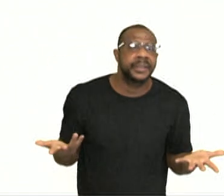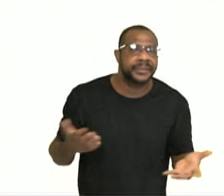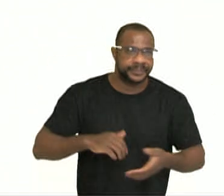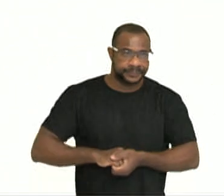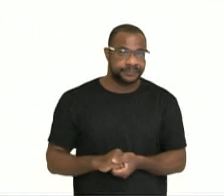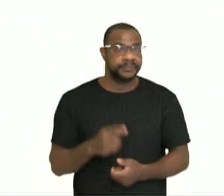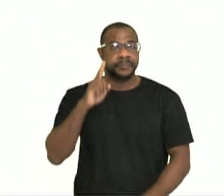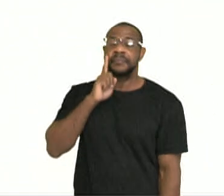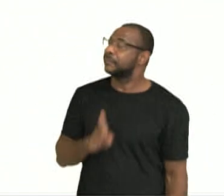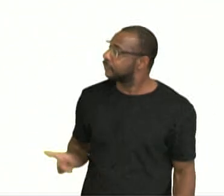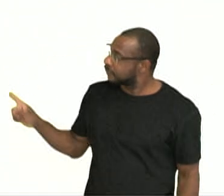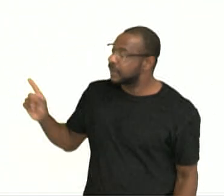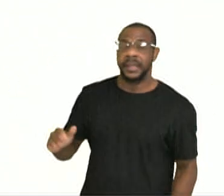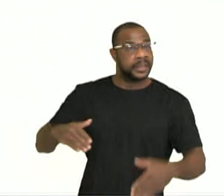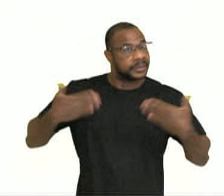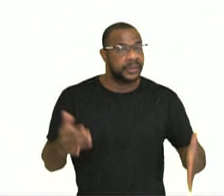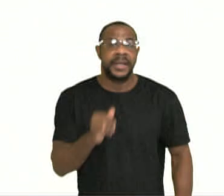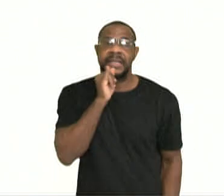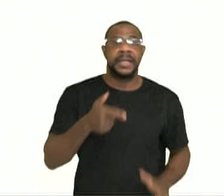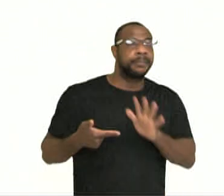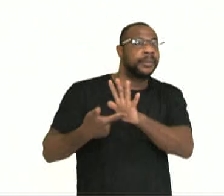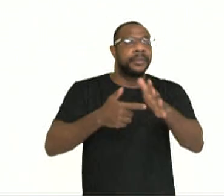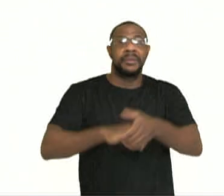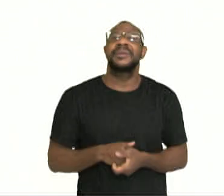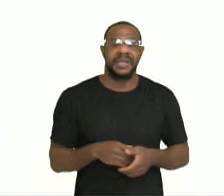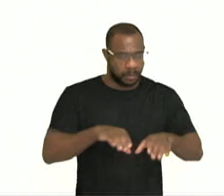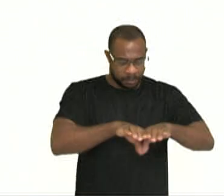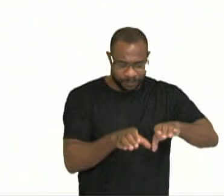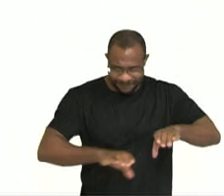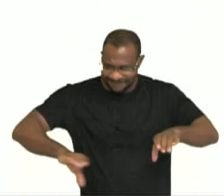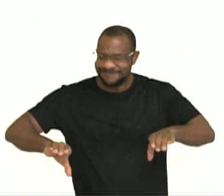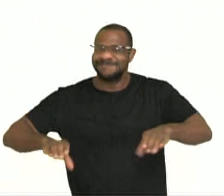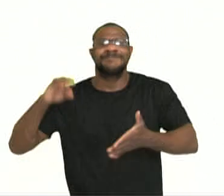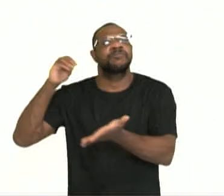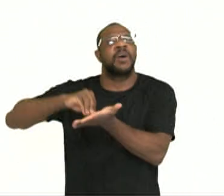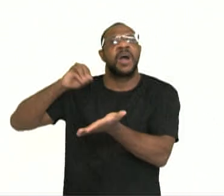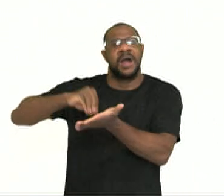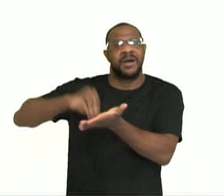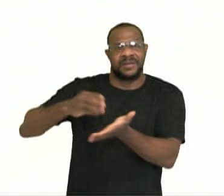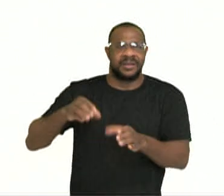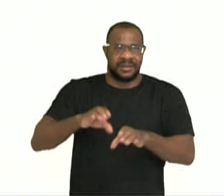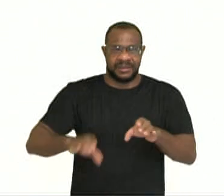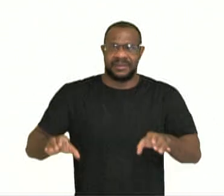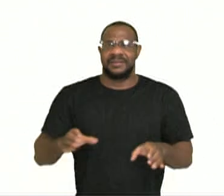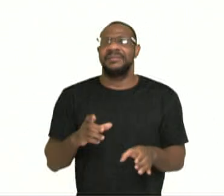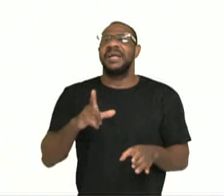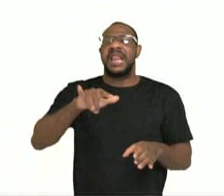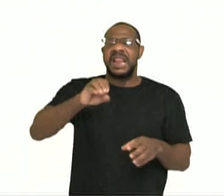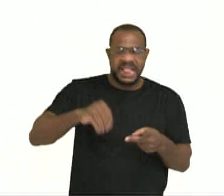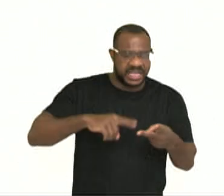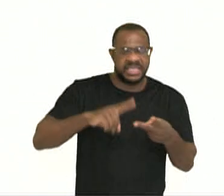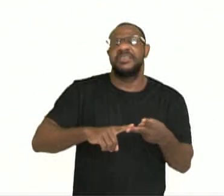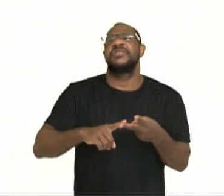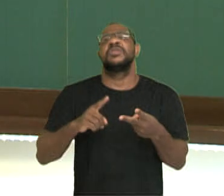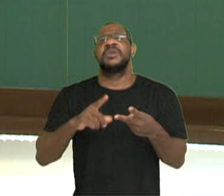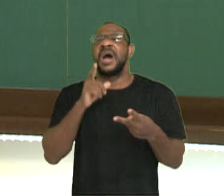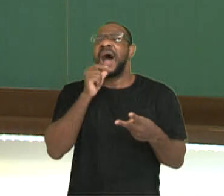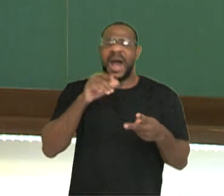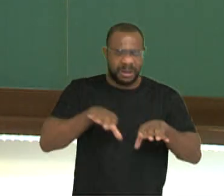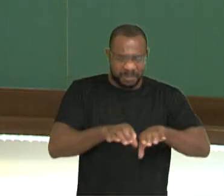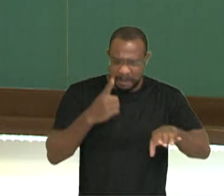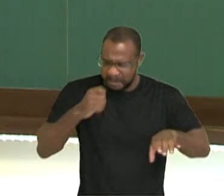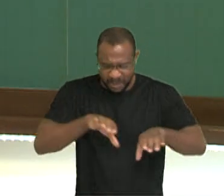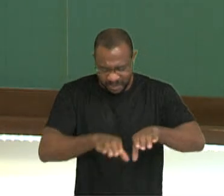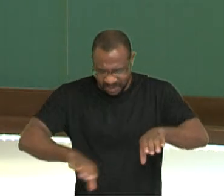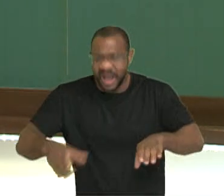pobre. Então, exemplo ali, saneamento básico, acesso, por exemplo, a coleta de lixo, a rede de esgoto,